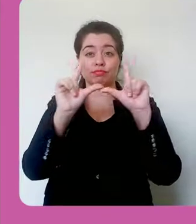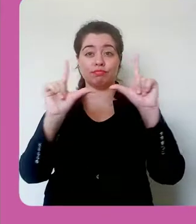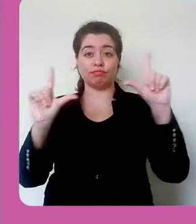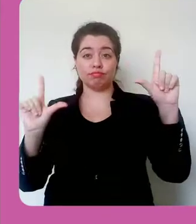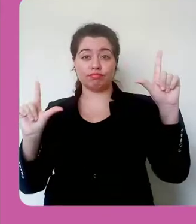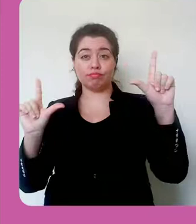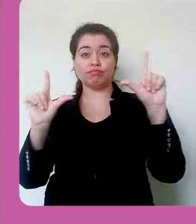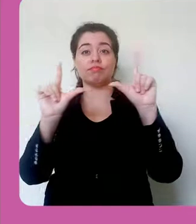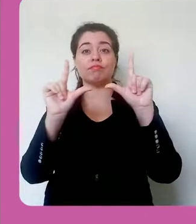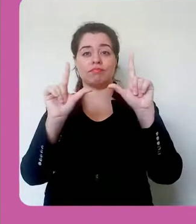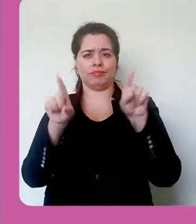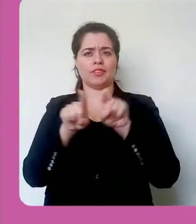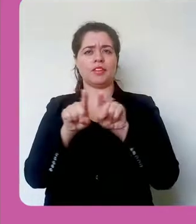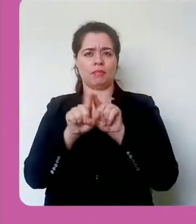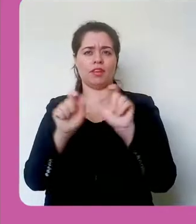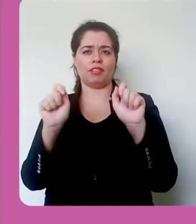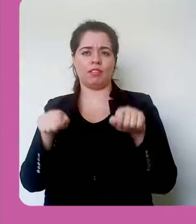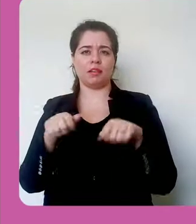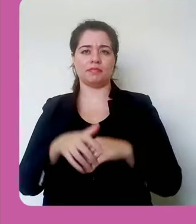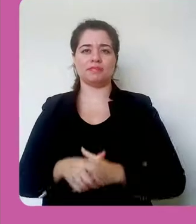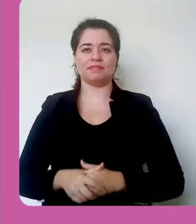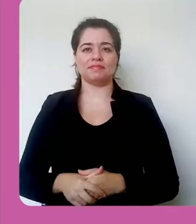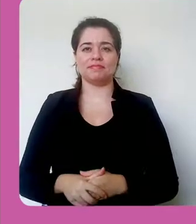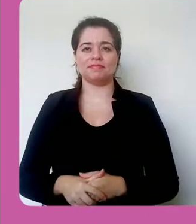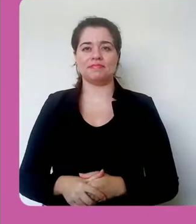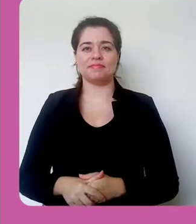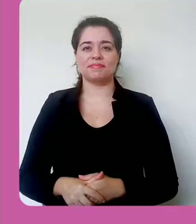Bom, criamos o nosso primeiro capítulo.